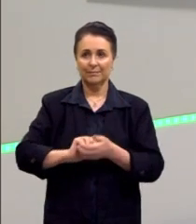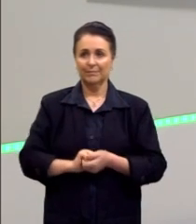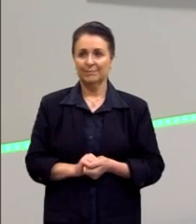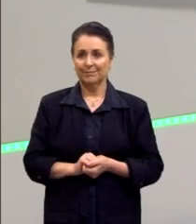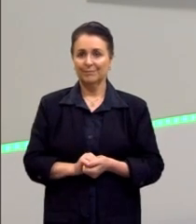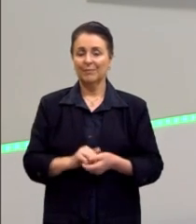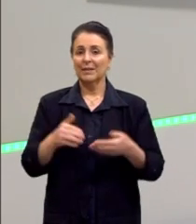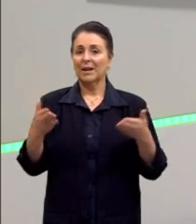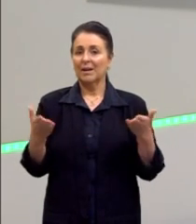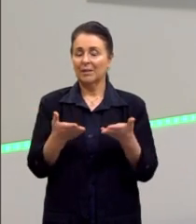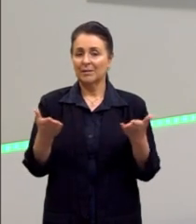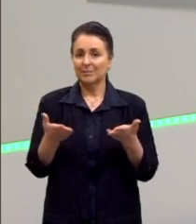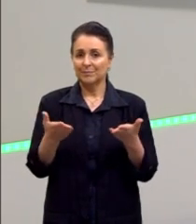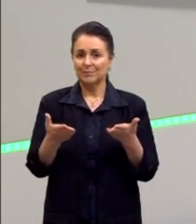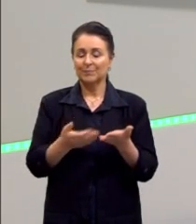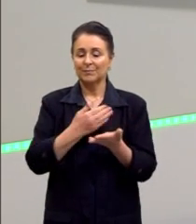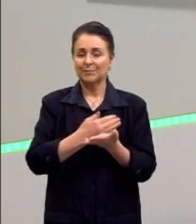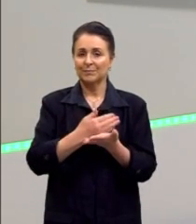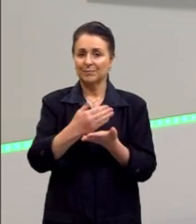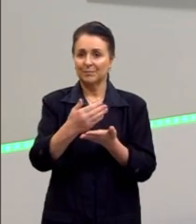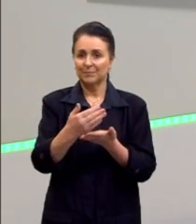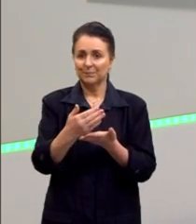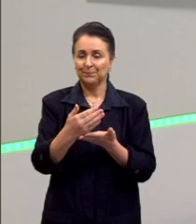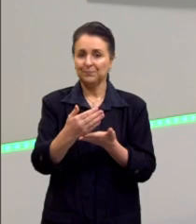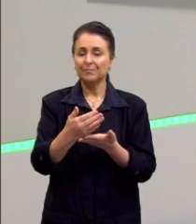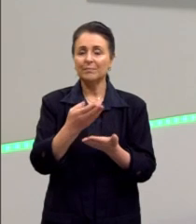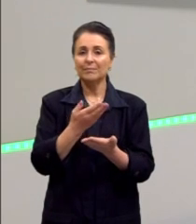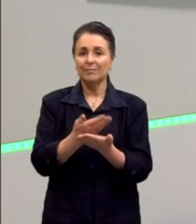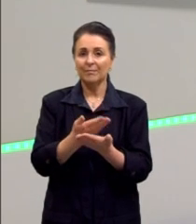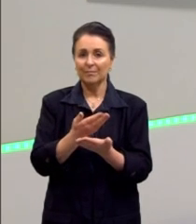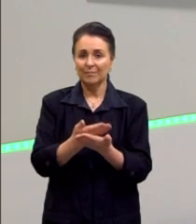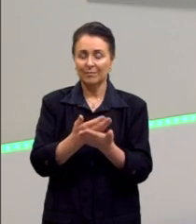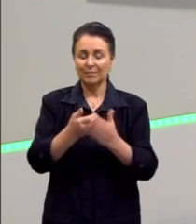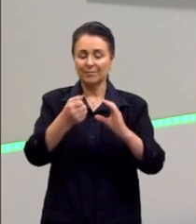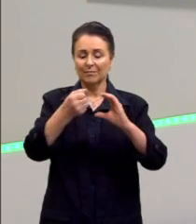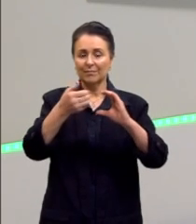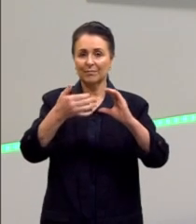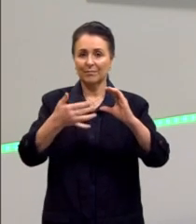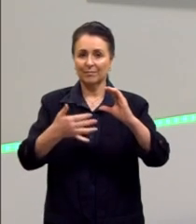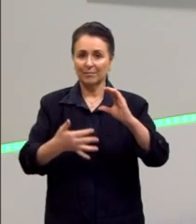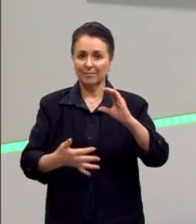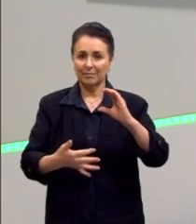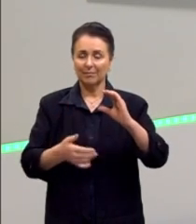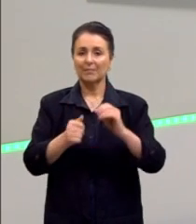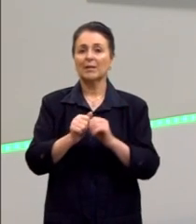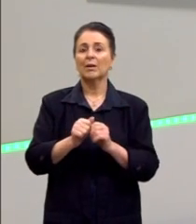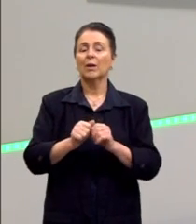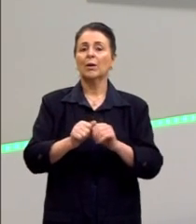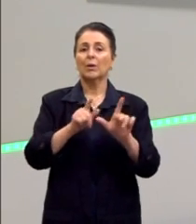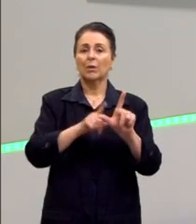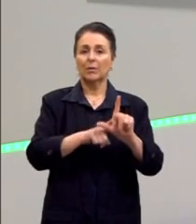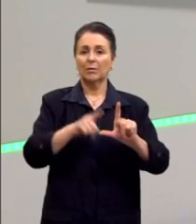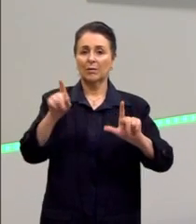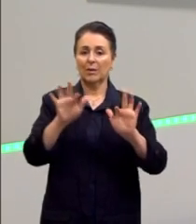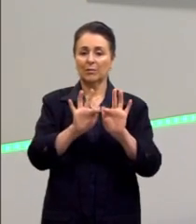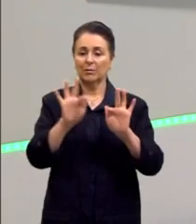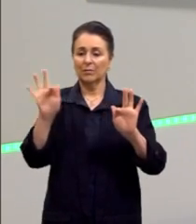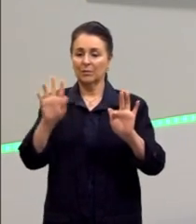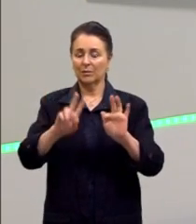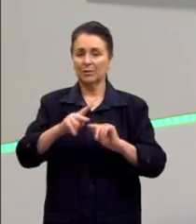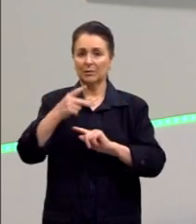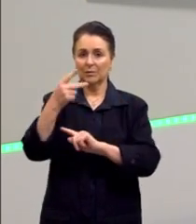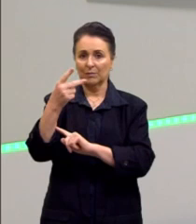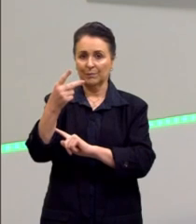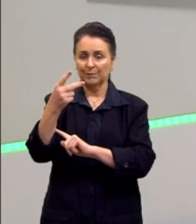Aqui, nós vamos começar, então, a estudar essas características do gráfico de uma função exponencial.